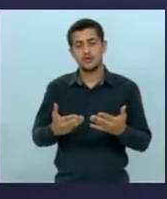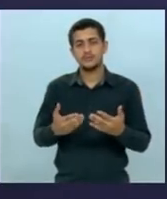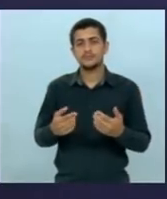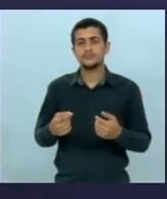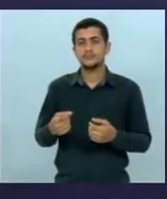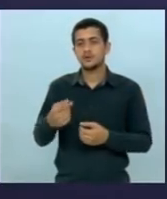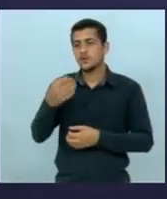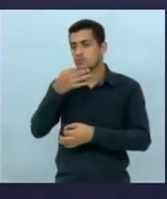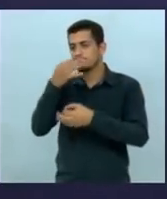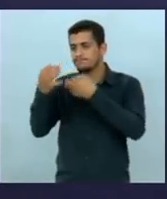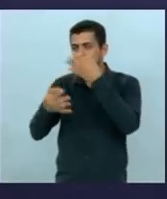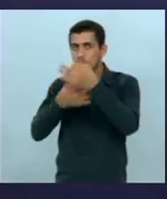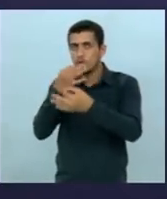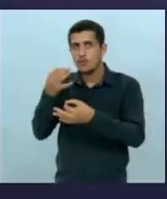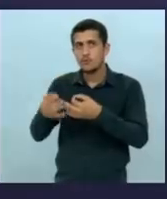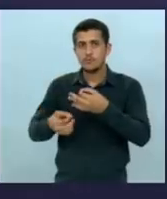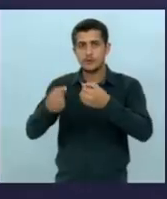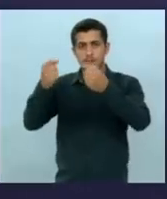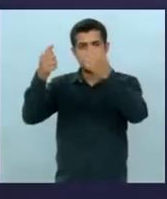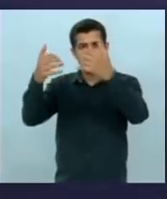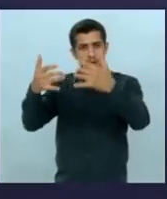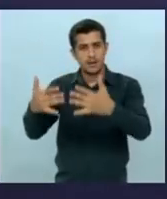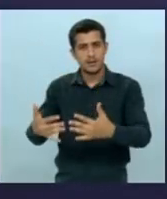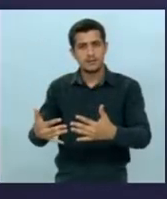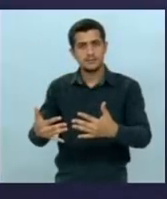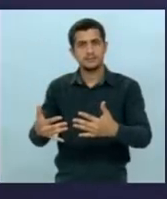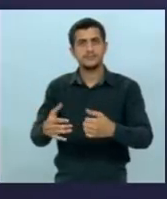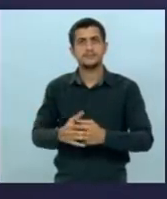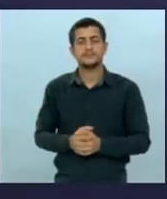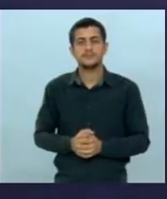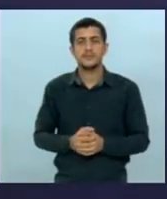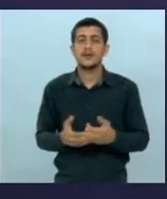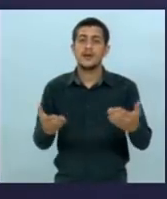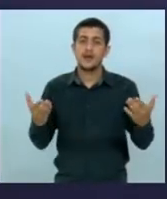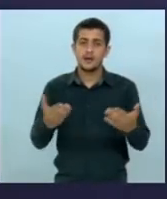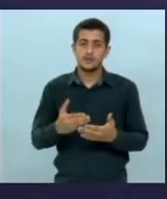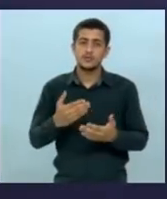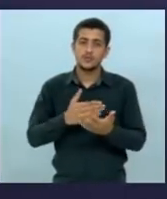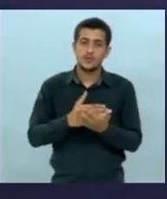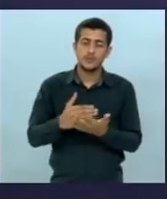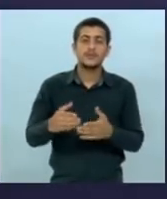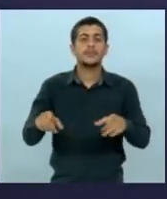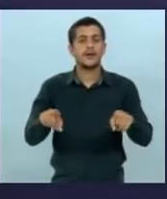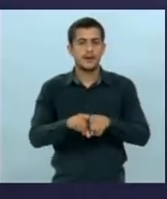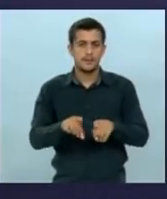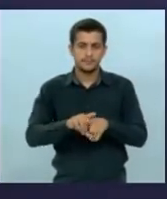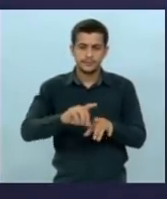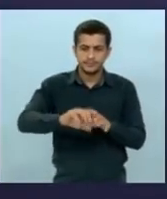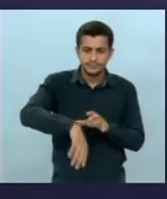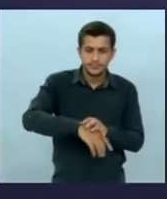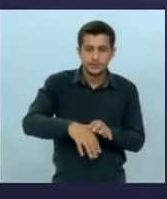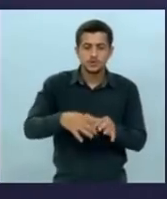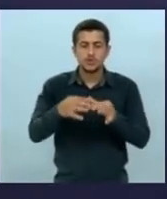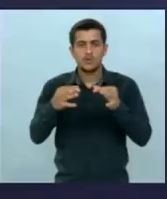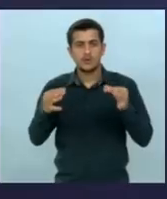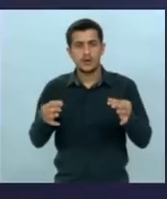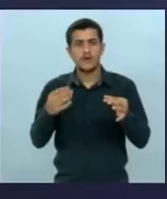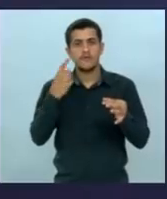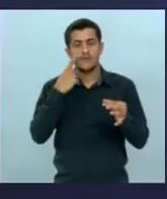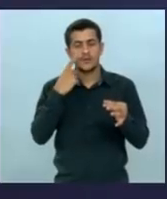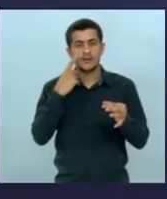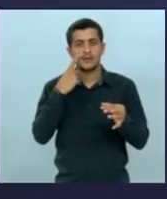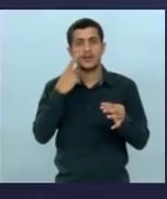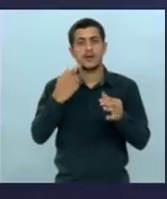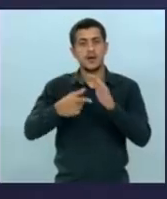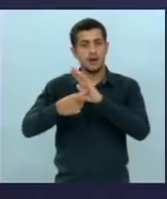considerações dos candidatos ao governo do estado a ordem desta etapa também foi definida por sorteio um sorteio que